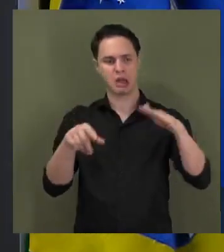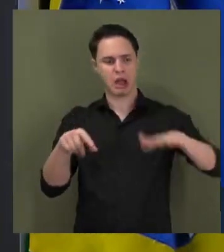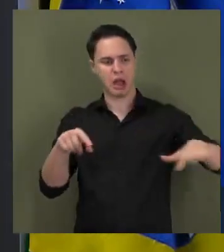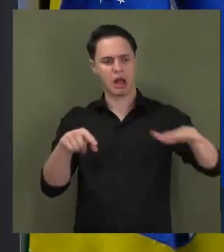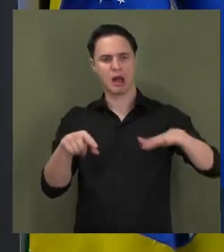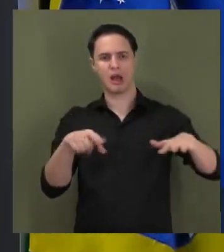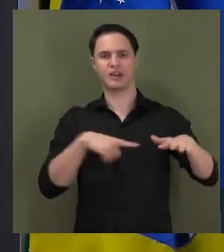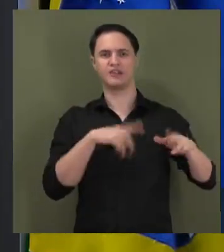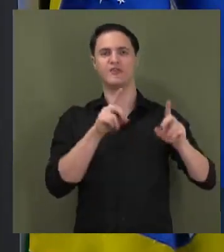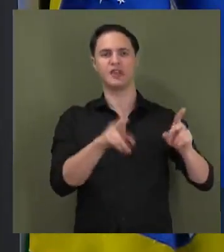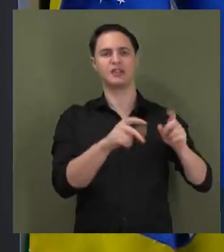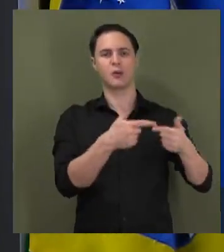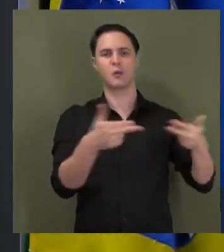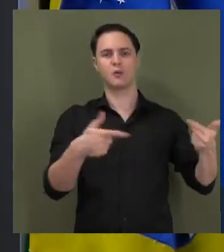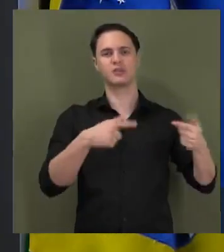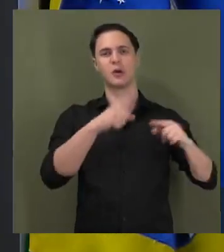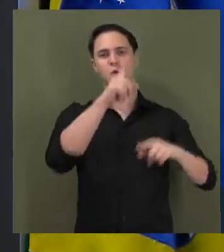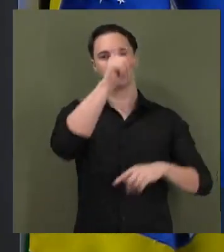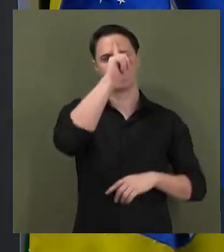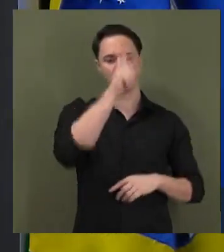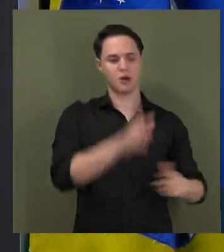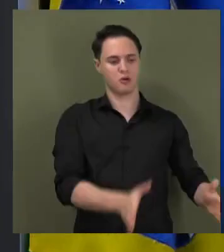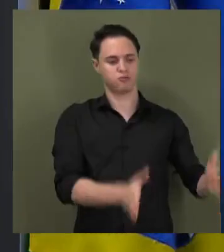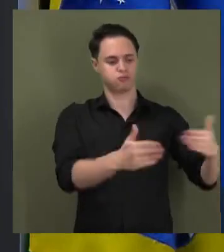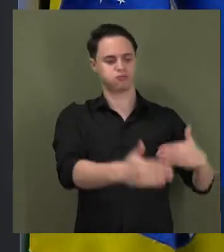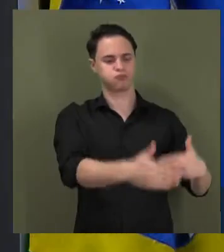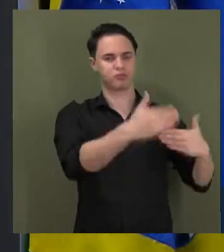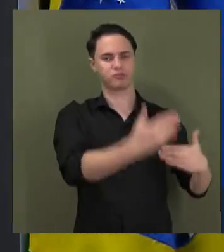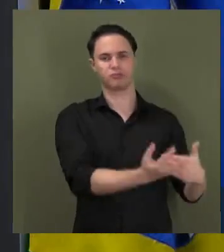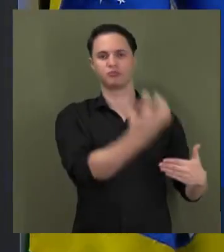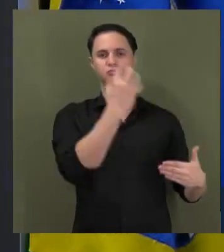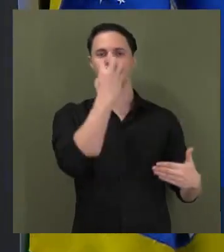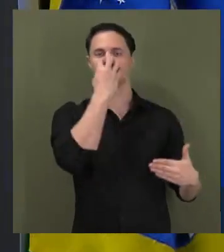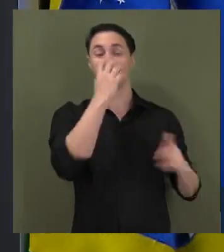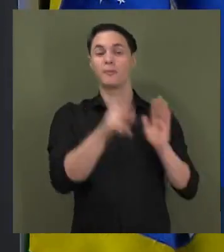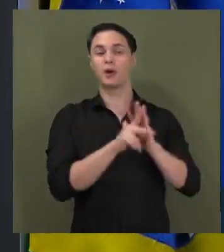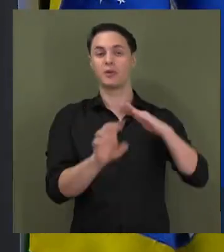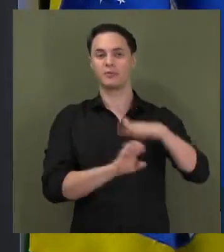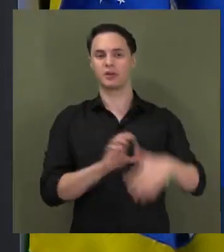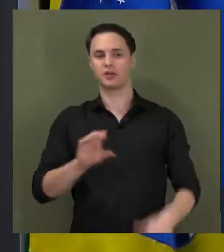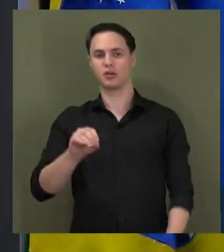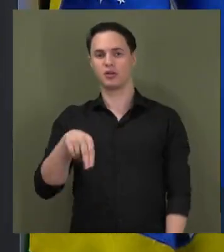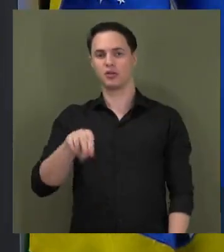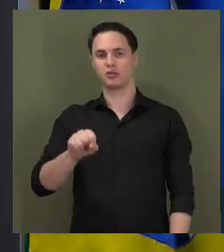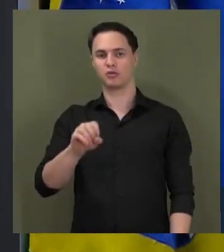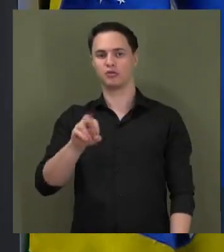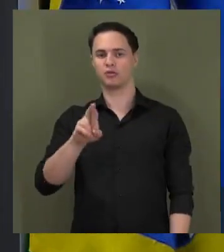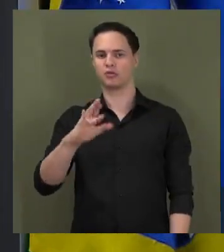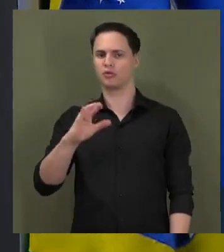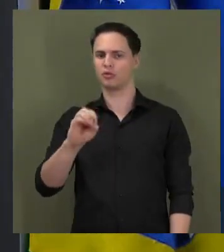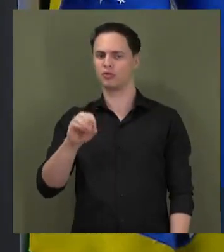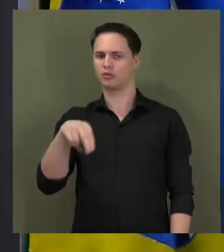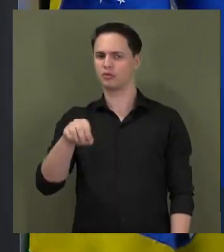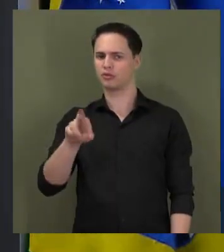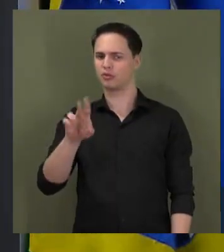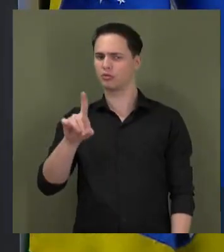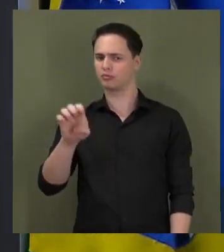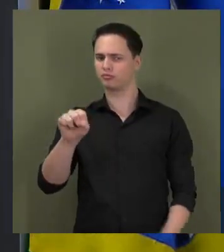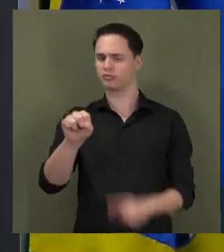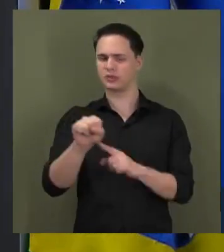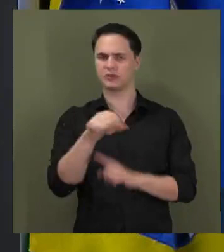respirador, que o consórcio nordeste comprou, não possuía sequer autorização